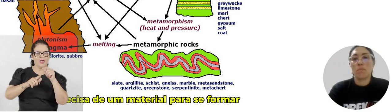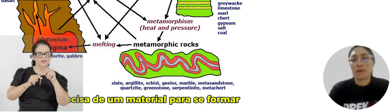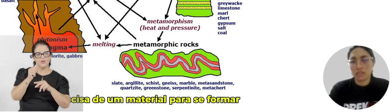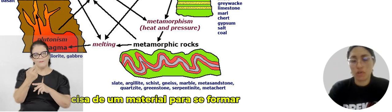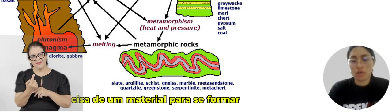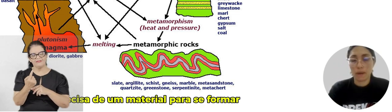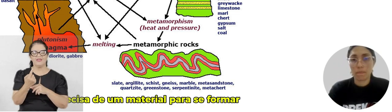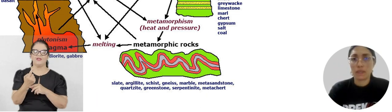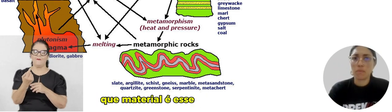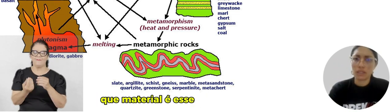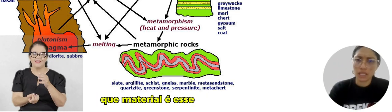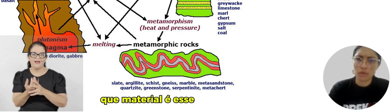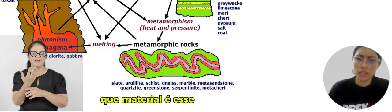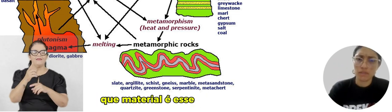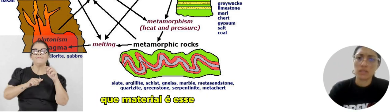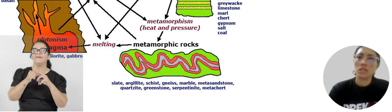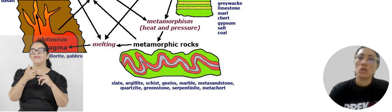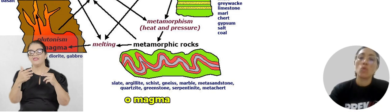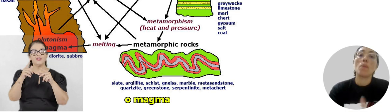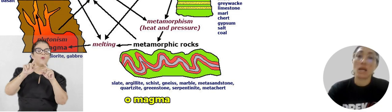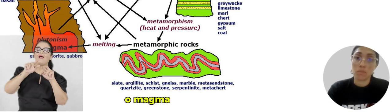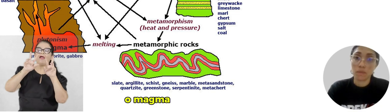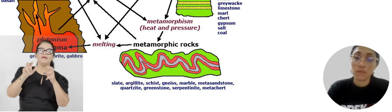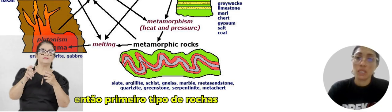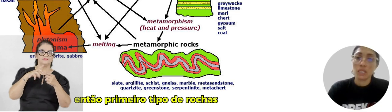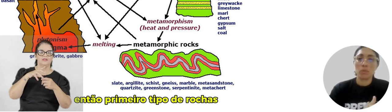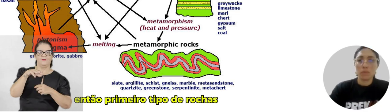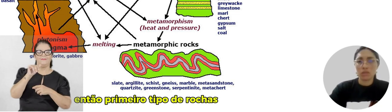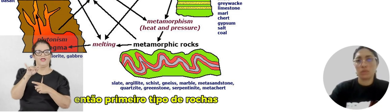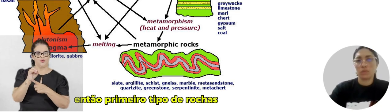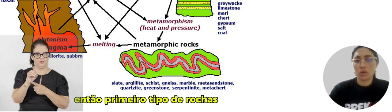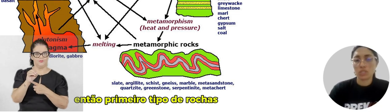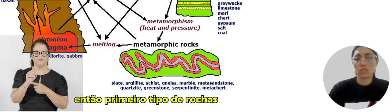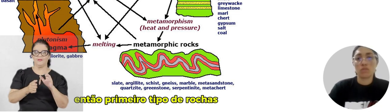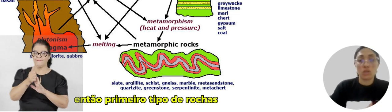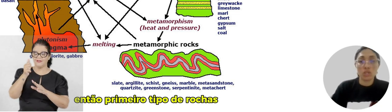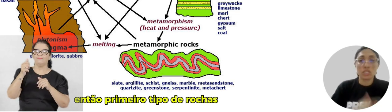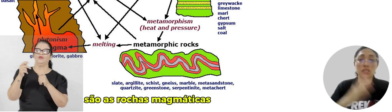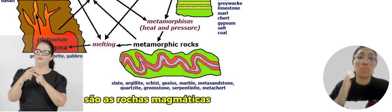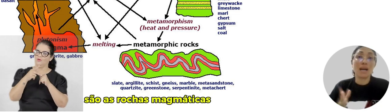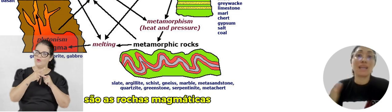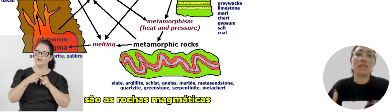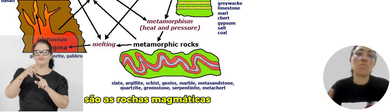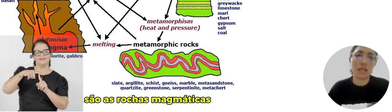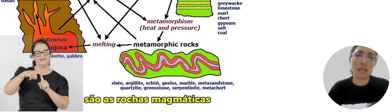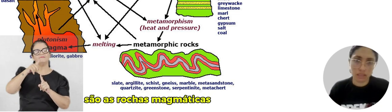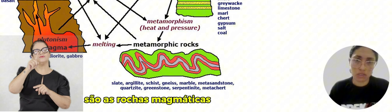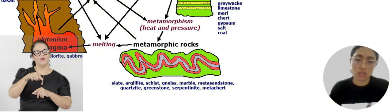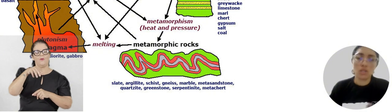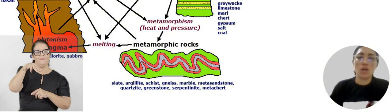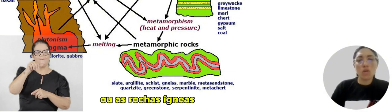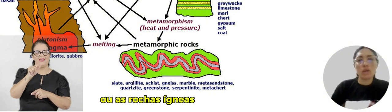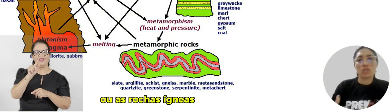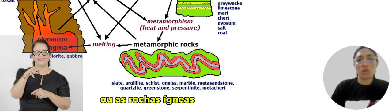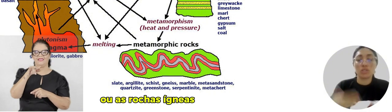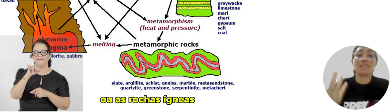para se formar. Que material é esse? O magma. Então, o primeiro tipo de rocha são as rochas magmatas,